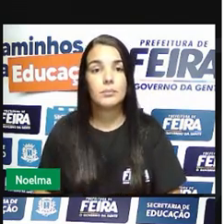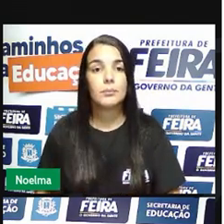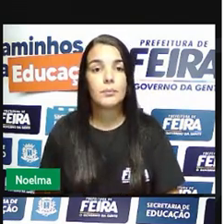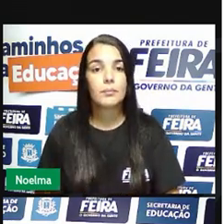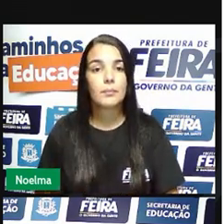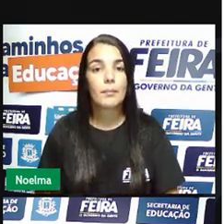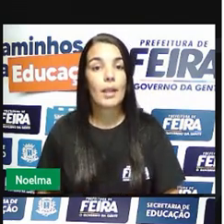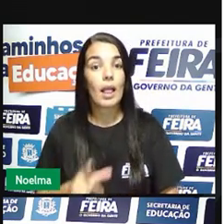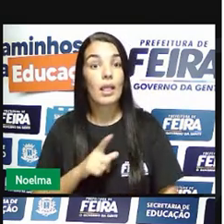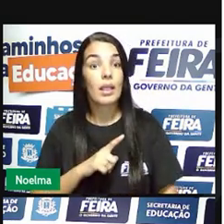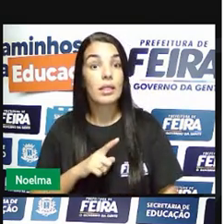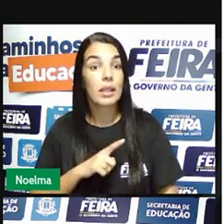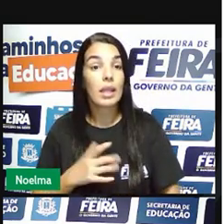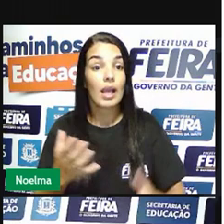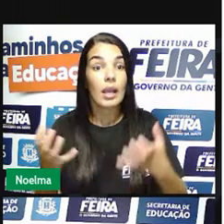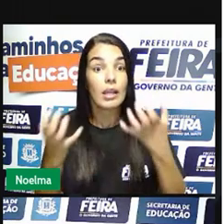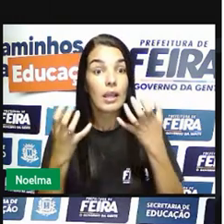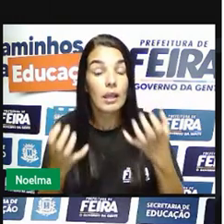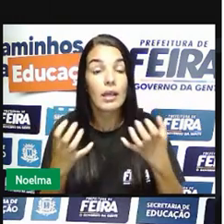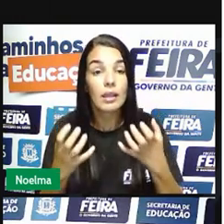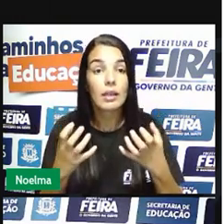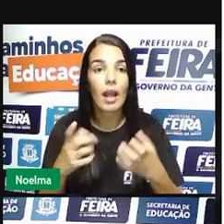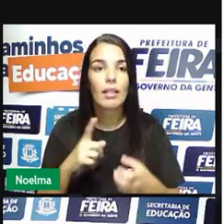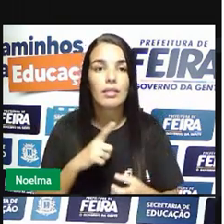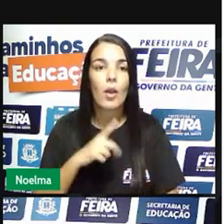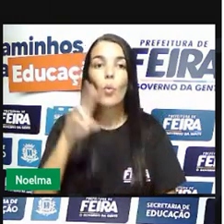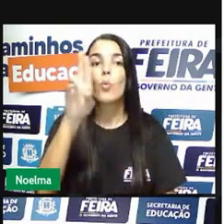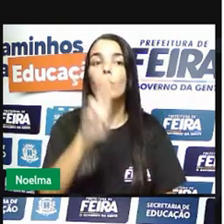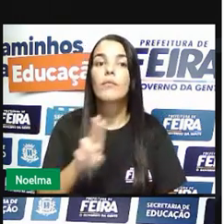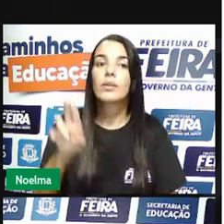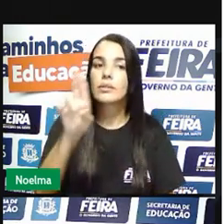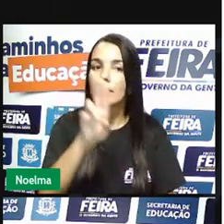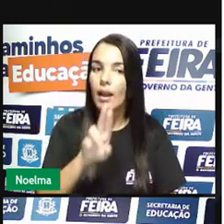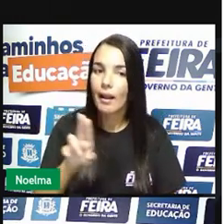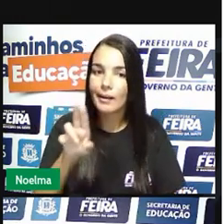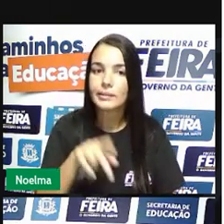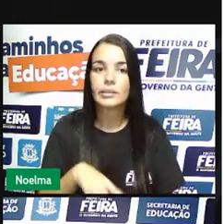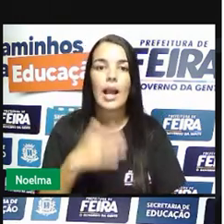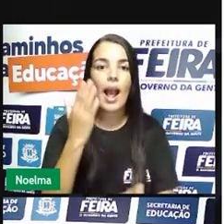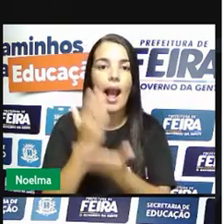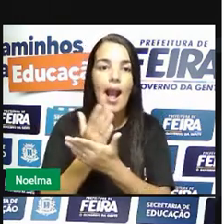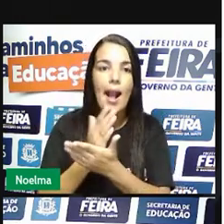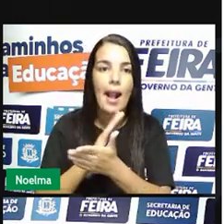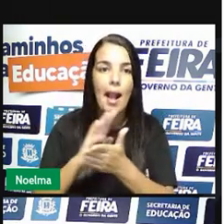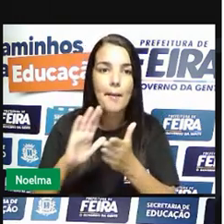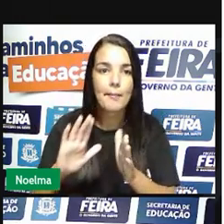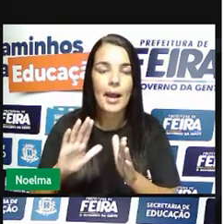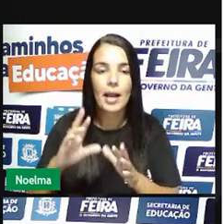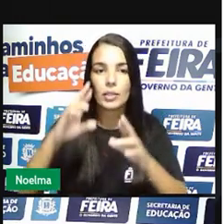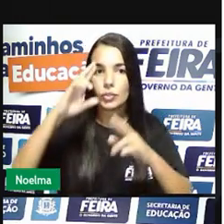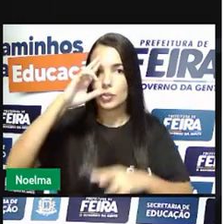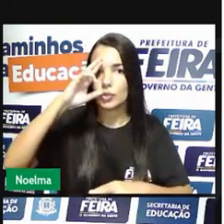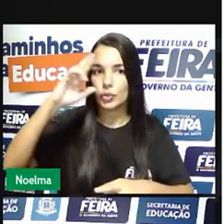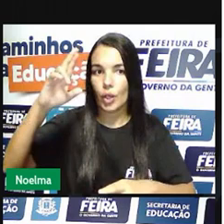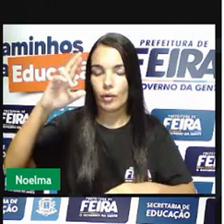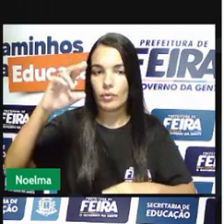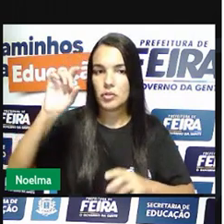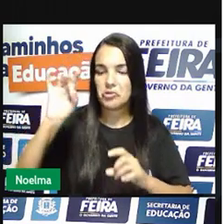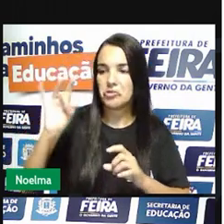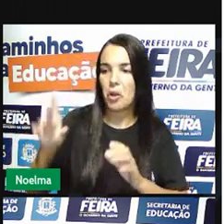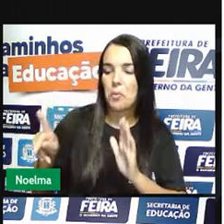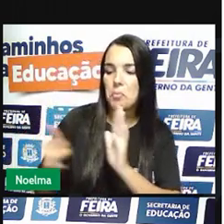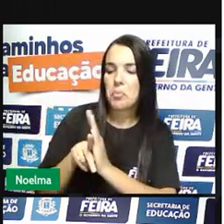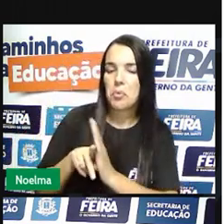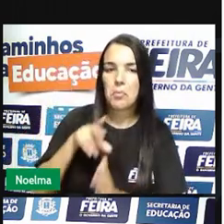fundar uma universidade em Vila Rica acabar com o monopólio comercial português